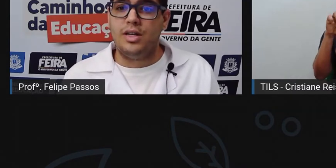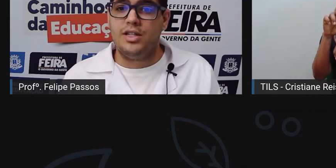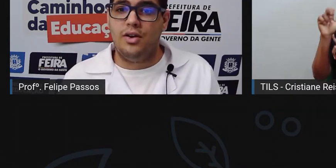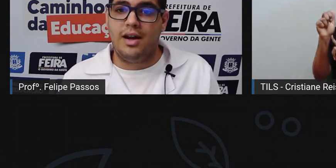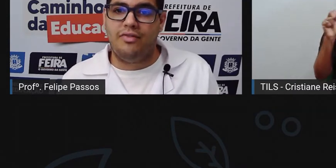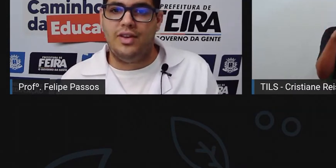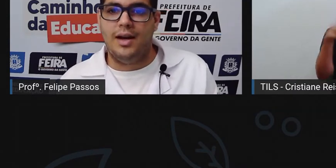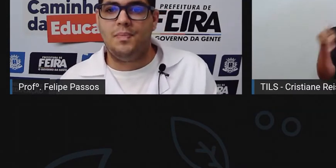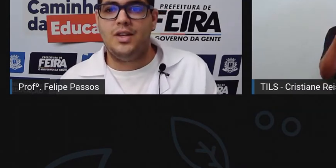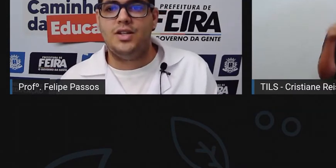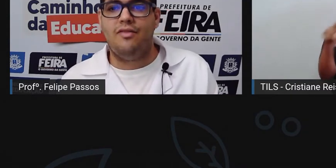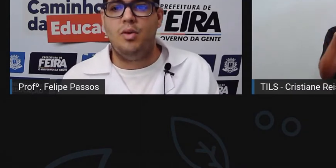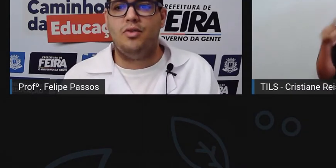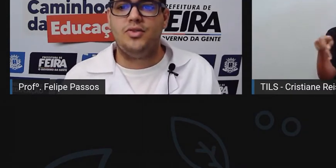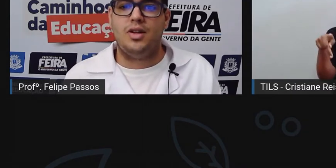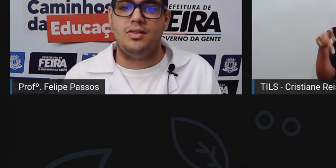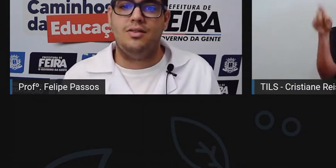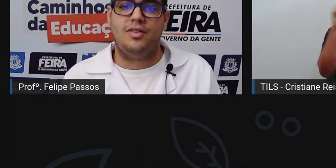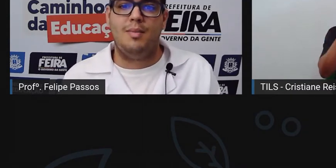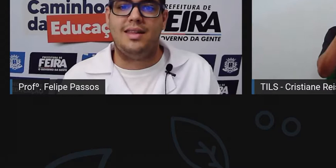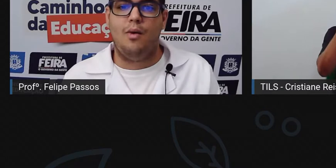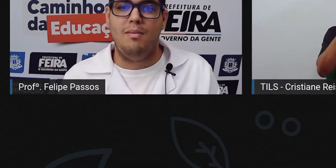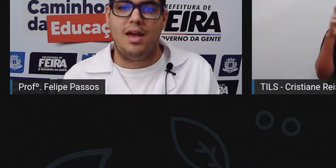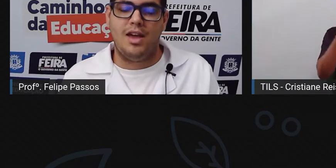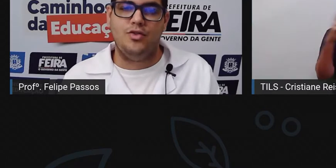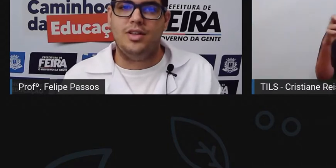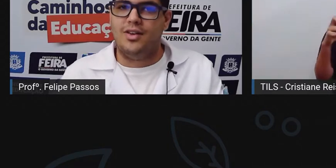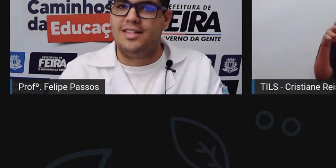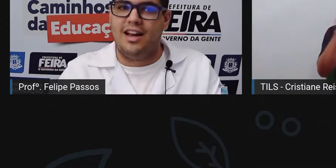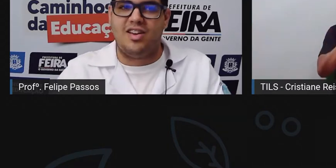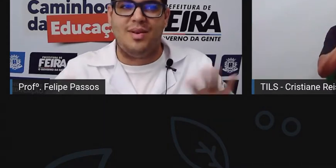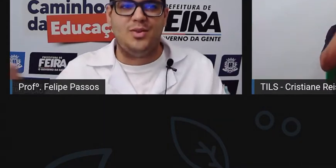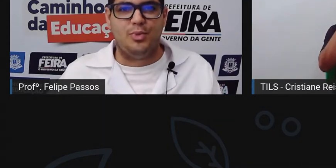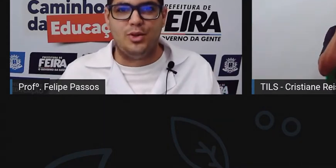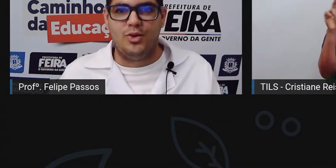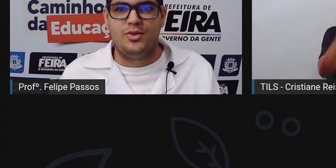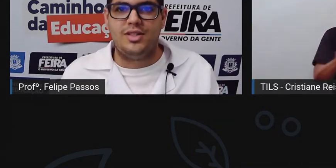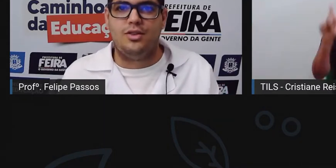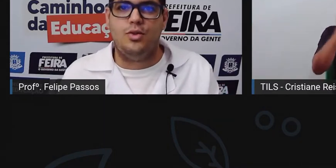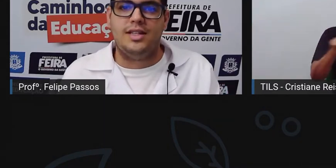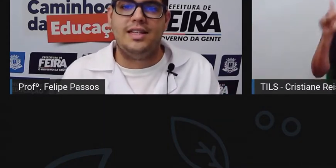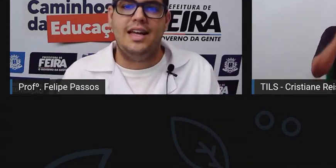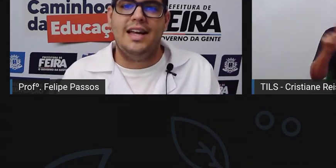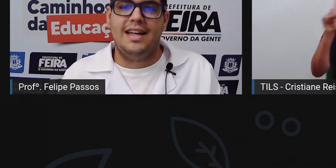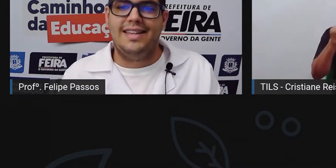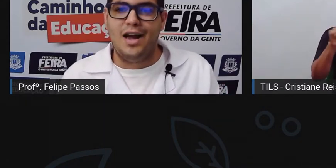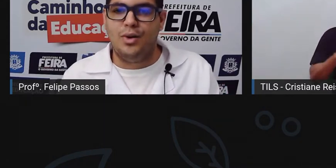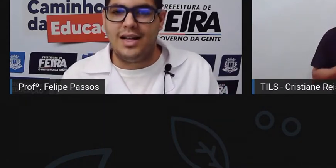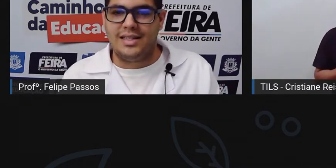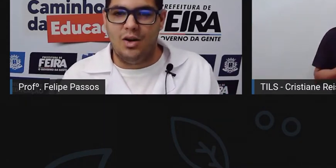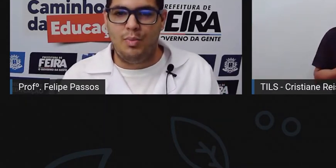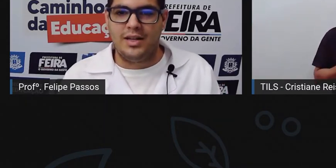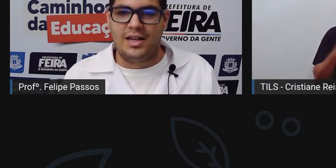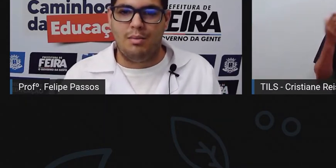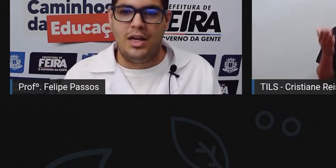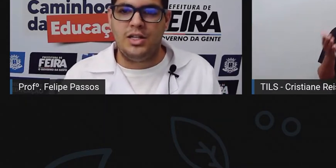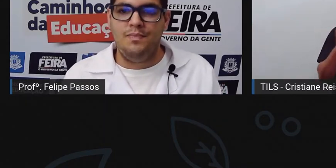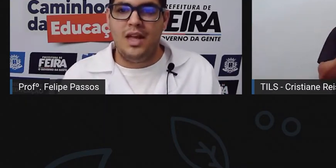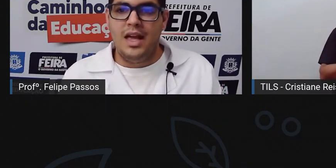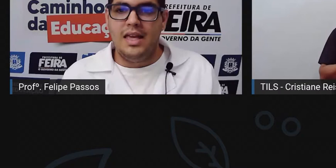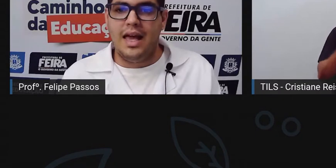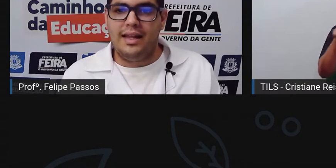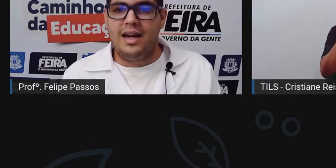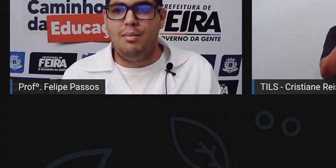é doutora em Geografia, já foi professora de Ensino Fundamental e Médio, então assim, ela já passou por todos os setores da educação, praticamente,